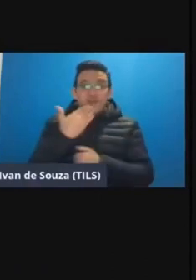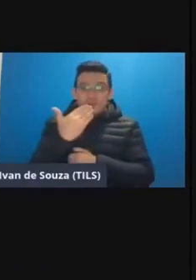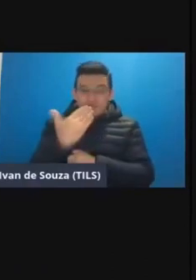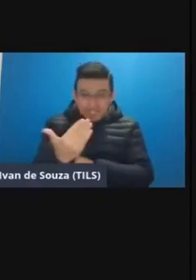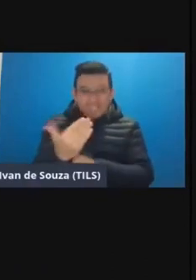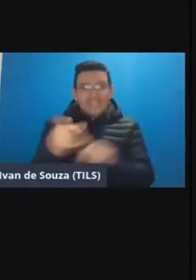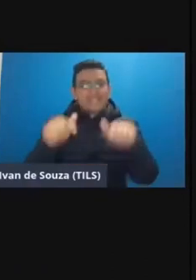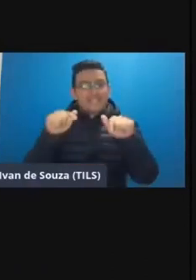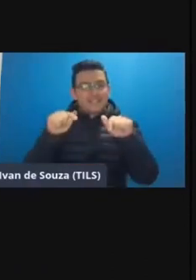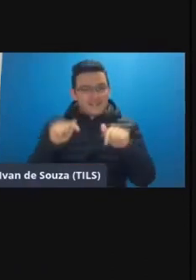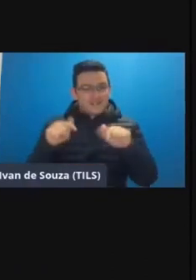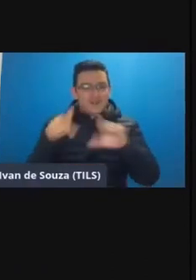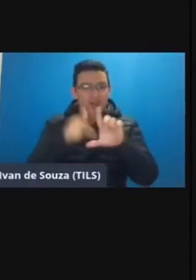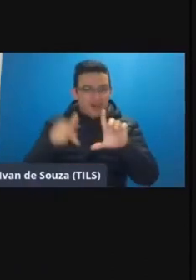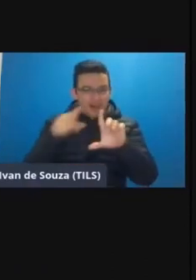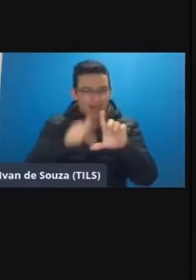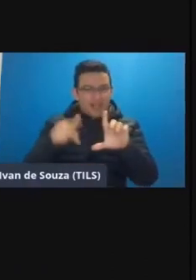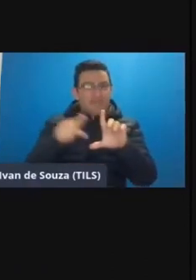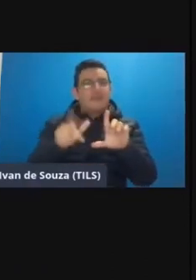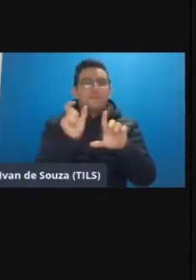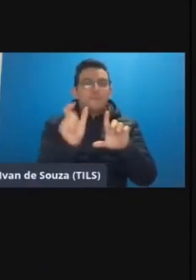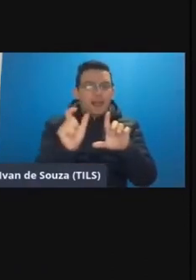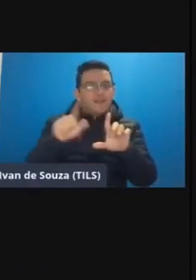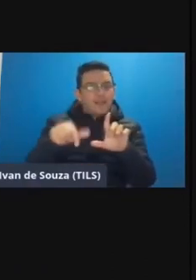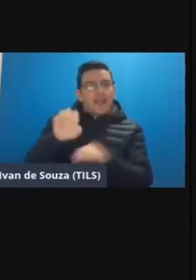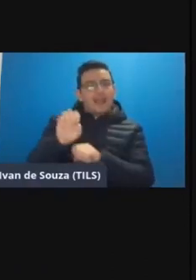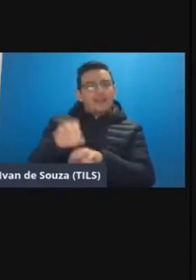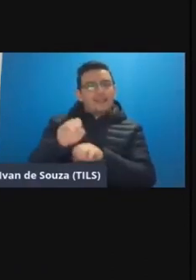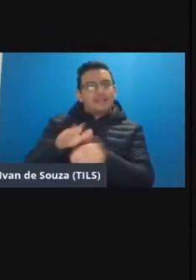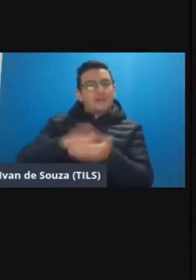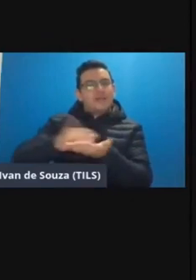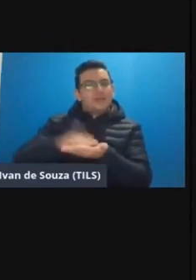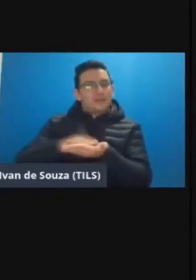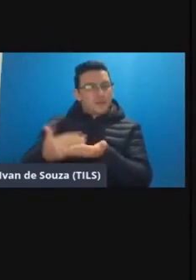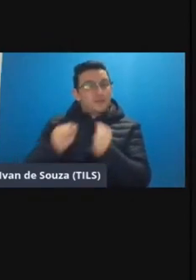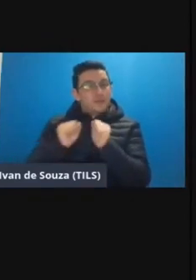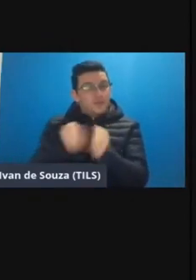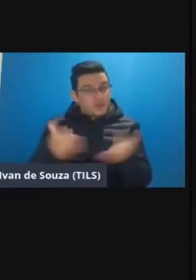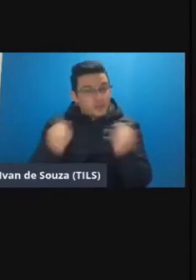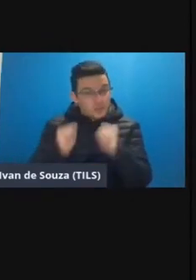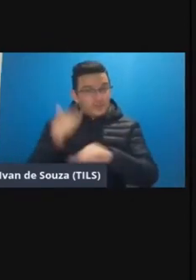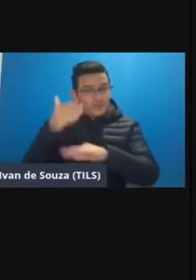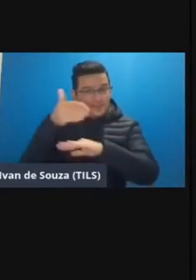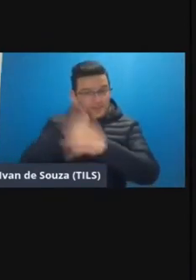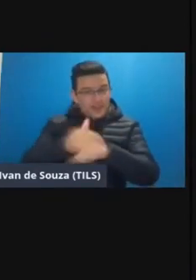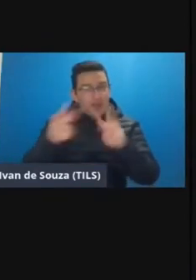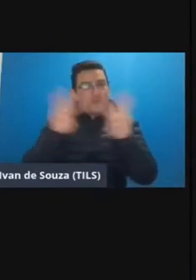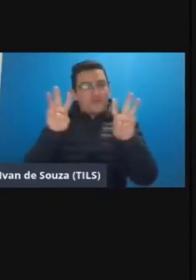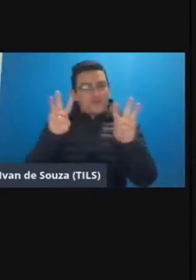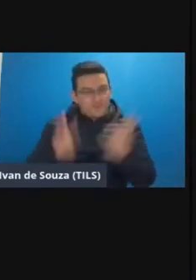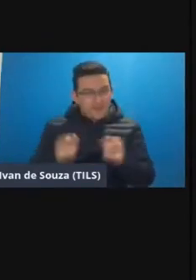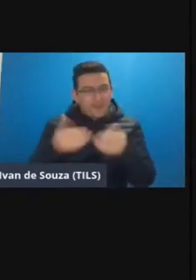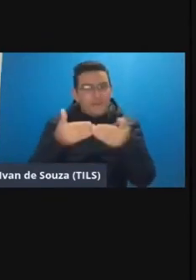certificação para essa live a chave é ensino híbrido então vocês podem entrar lá em um fpr